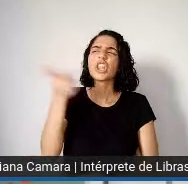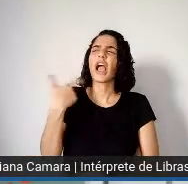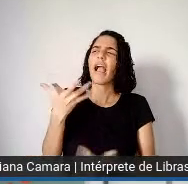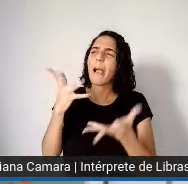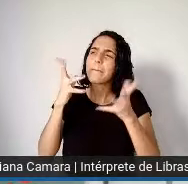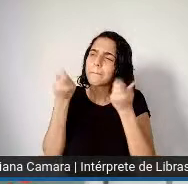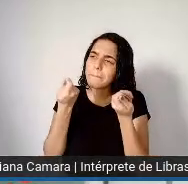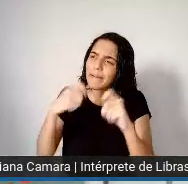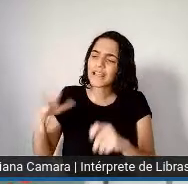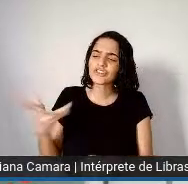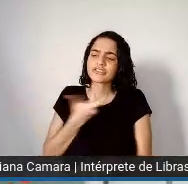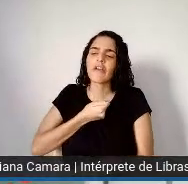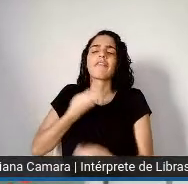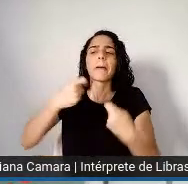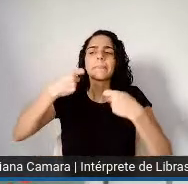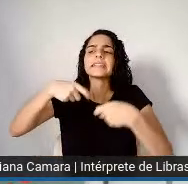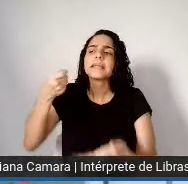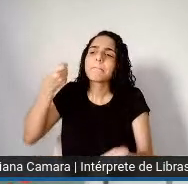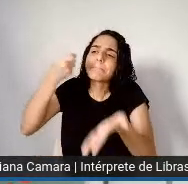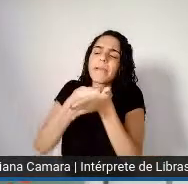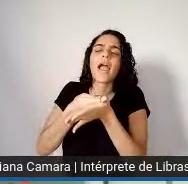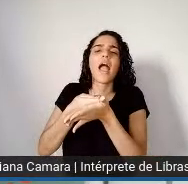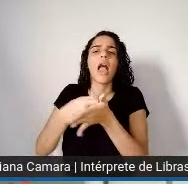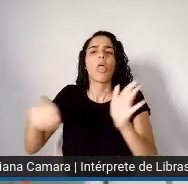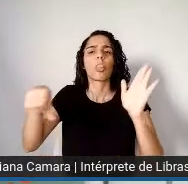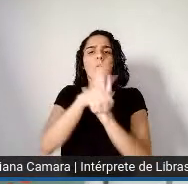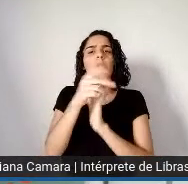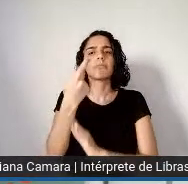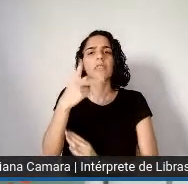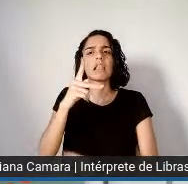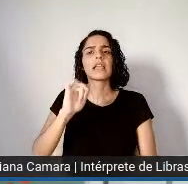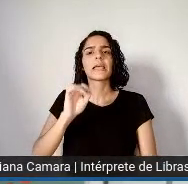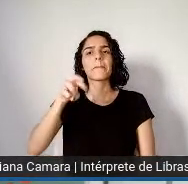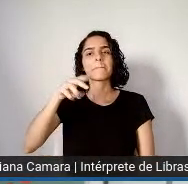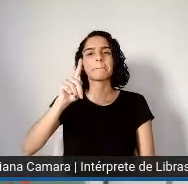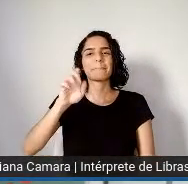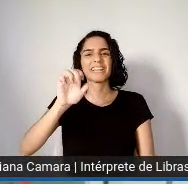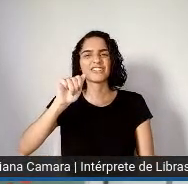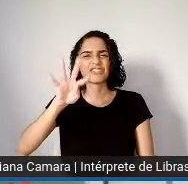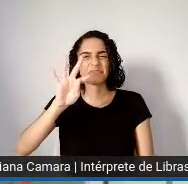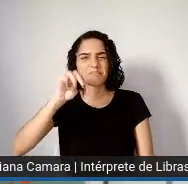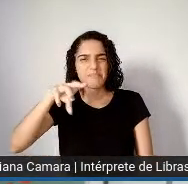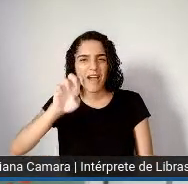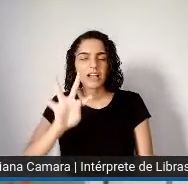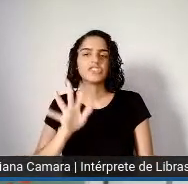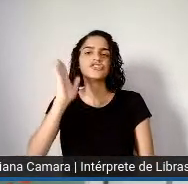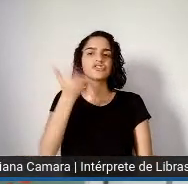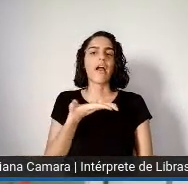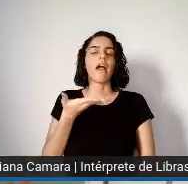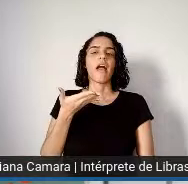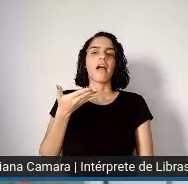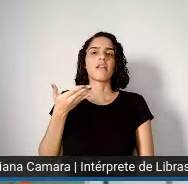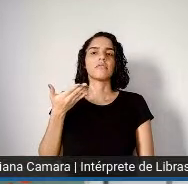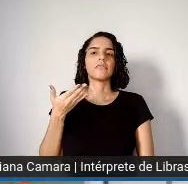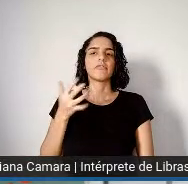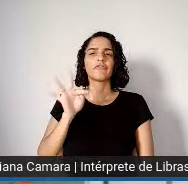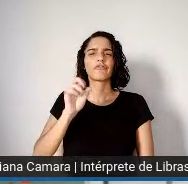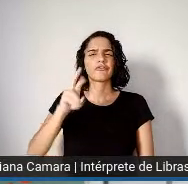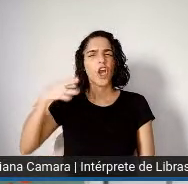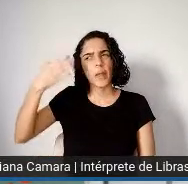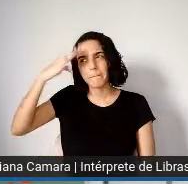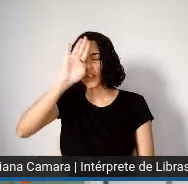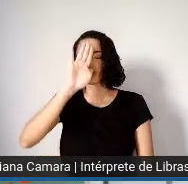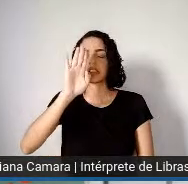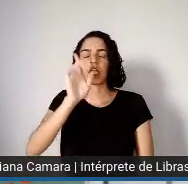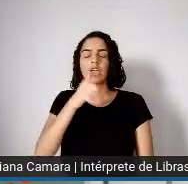atribuídas. Então, pelo impeachment, já. Vamos, então, depois dessa bandeira também levantada aqui